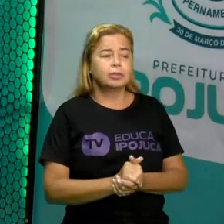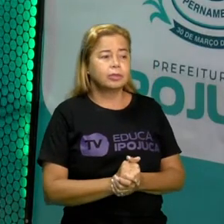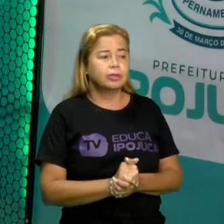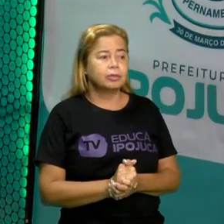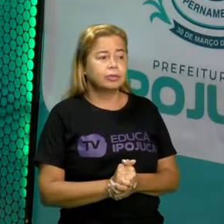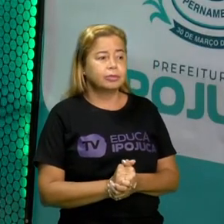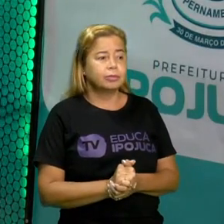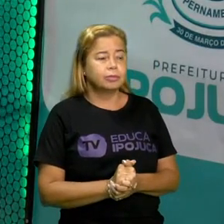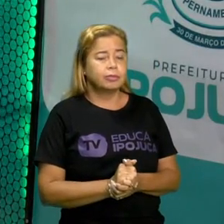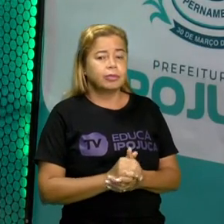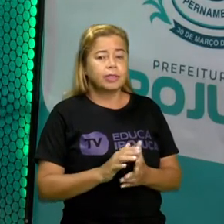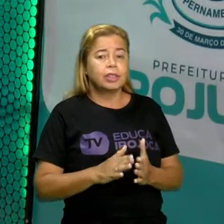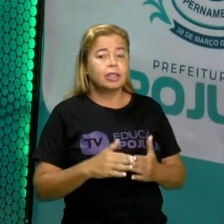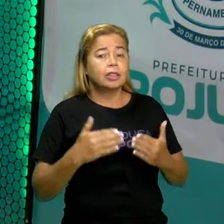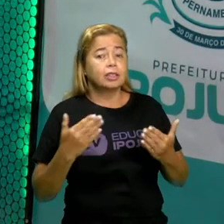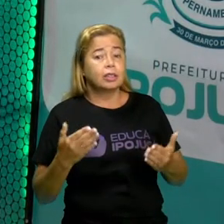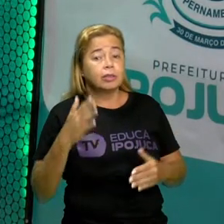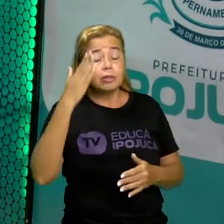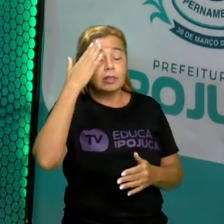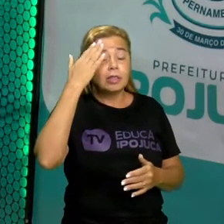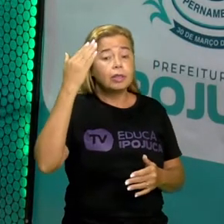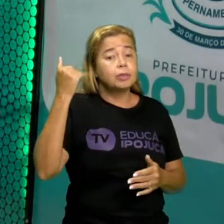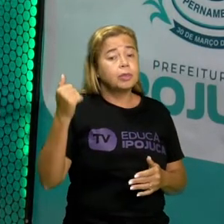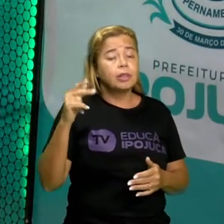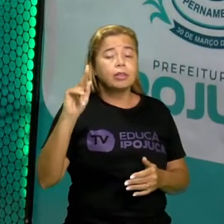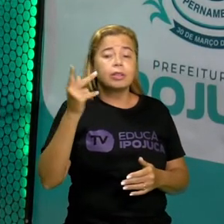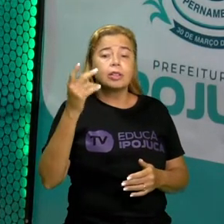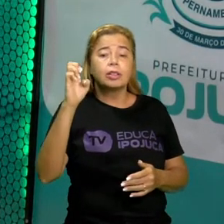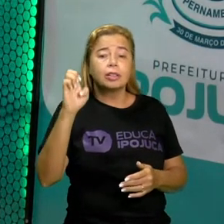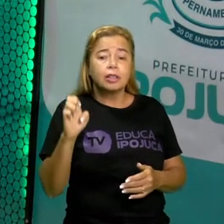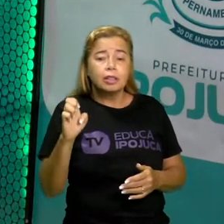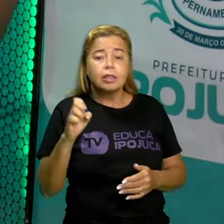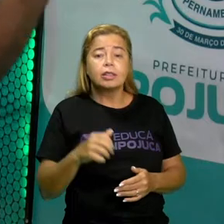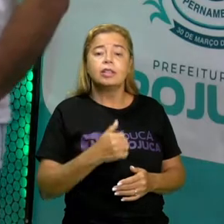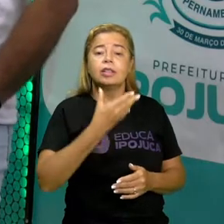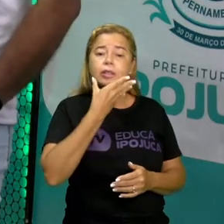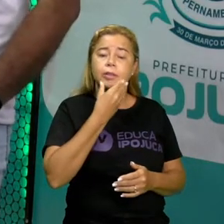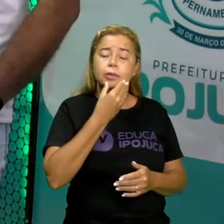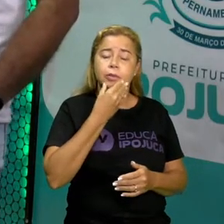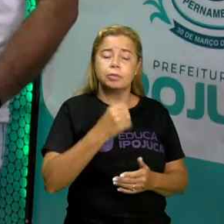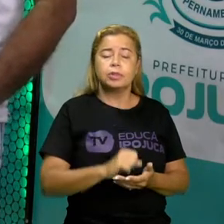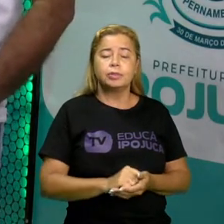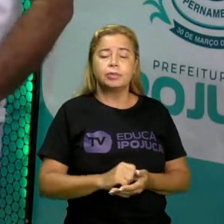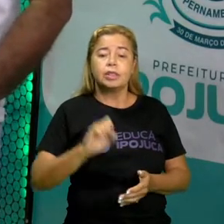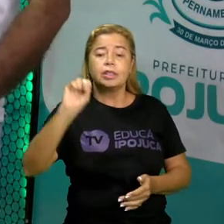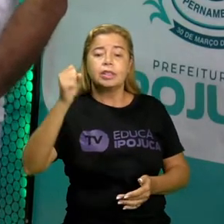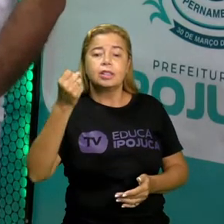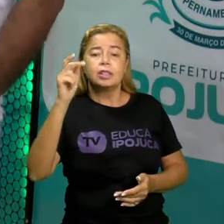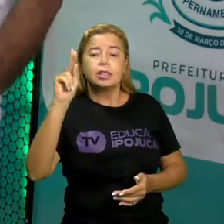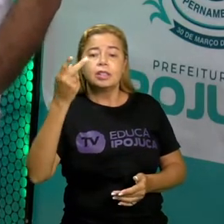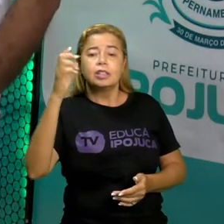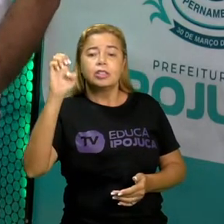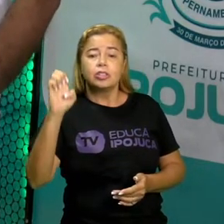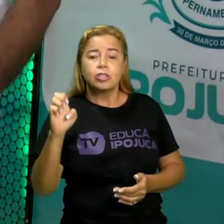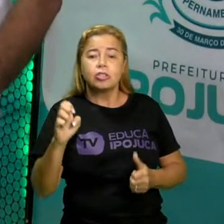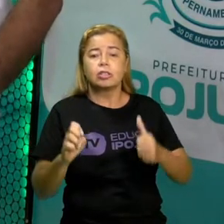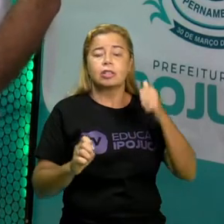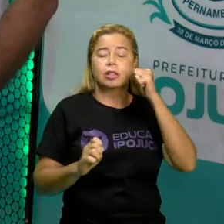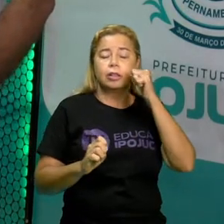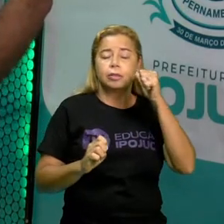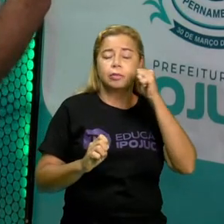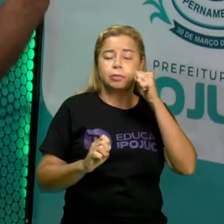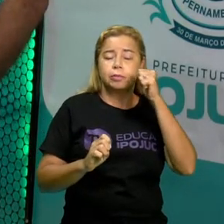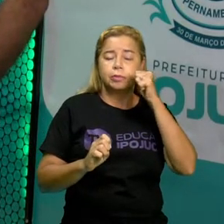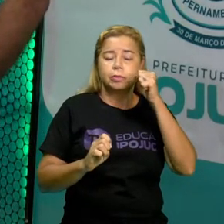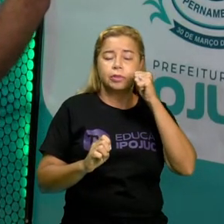é ele. Então, o he quer dizer ele. A she-ha, que é a irmã do he-man, não é uma menina? Então,